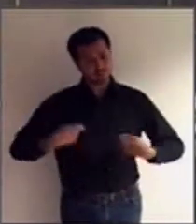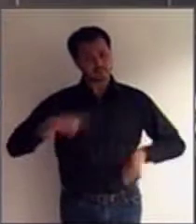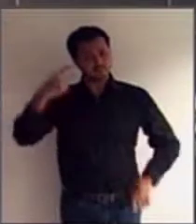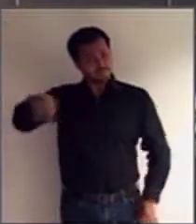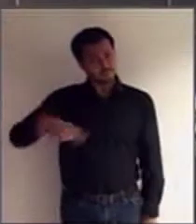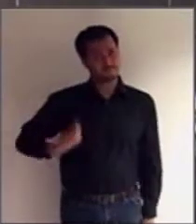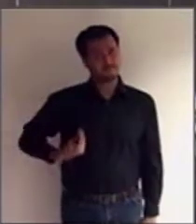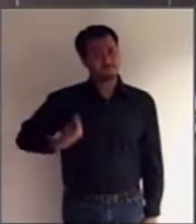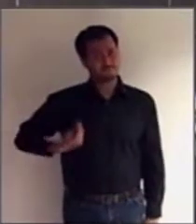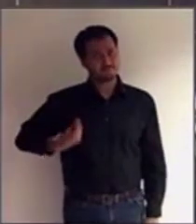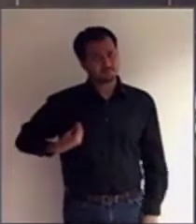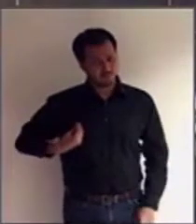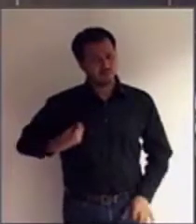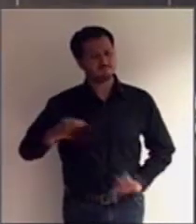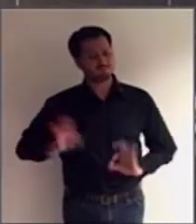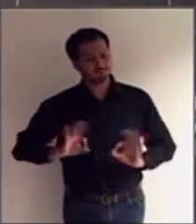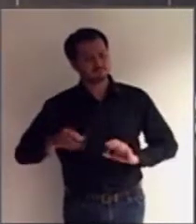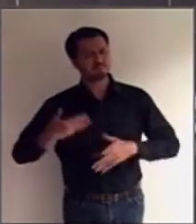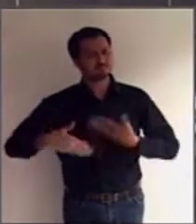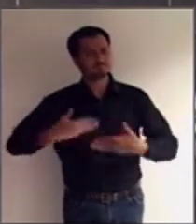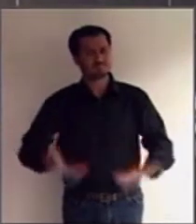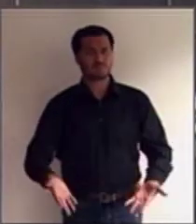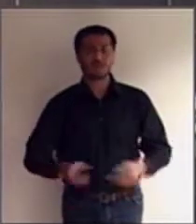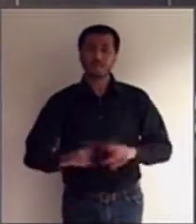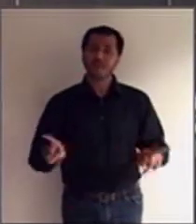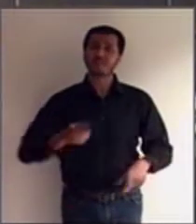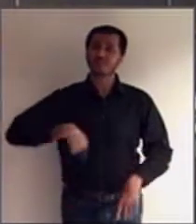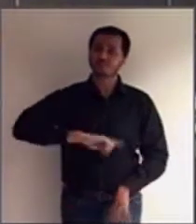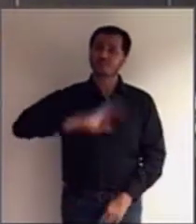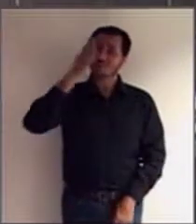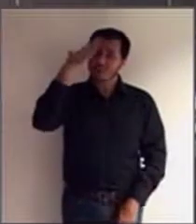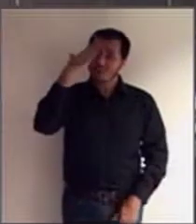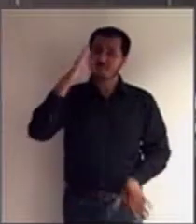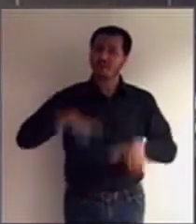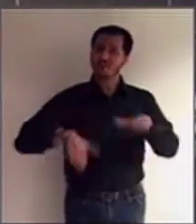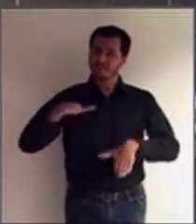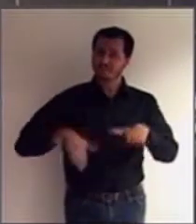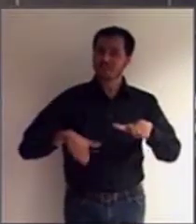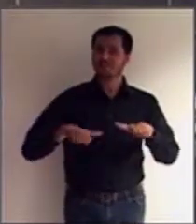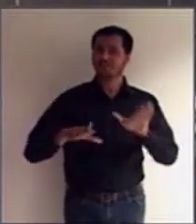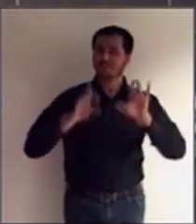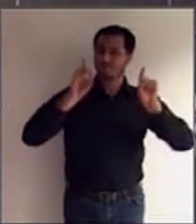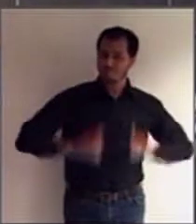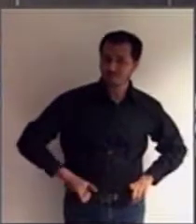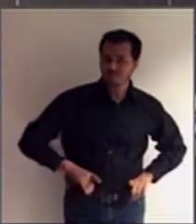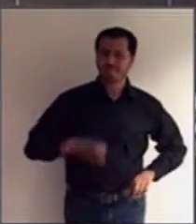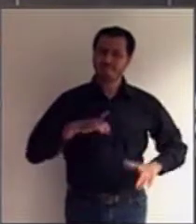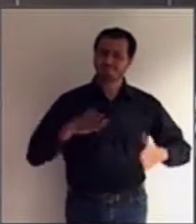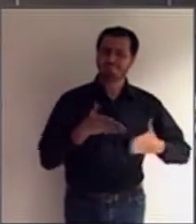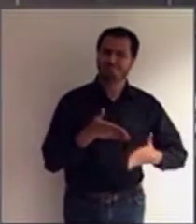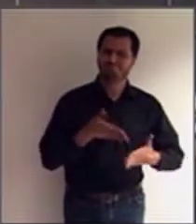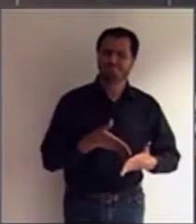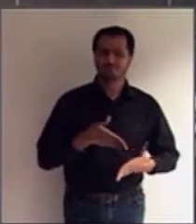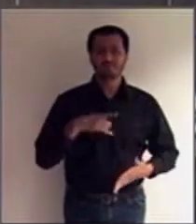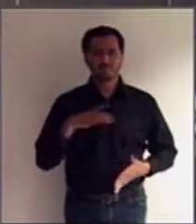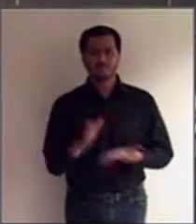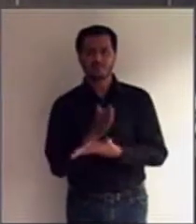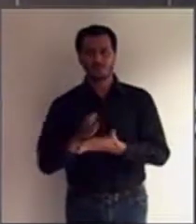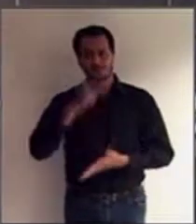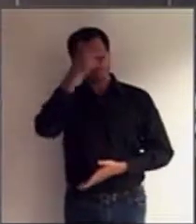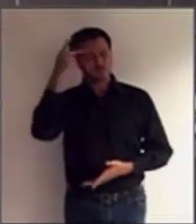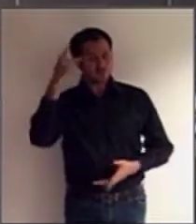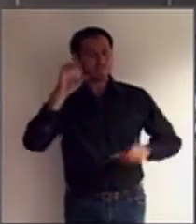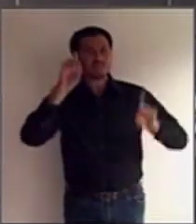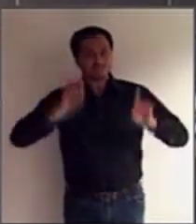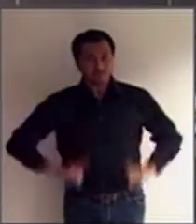a deficiência é justamente uma situação que limita. Tem pessoas com déficit intelectual, por exemplo, que